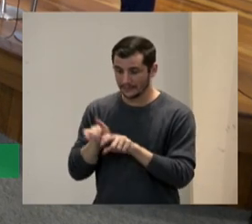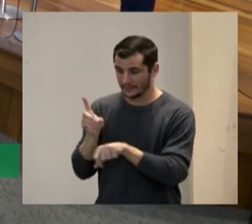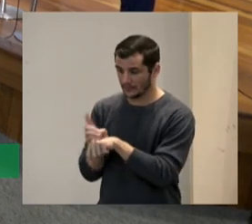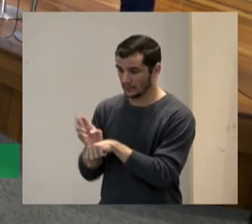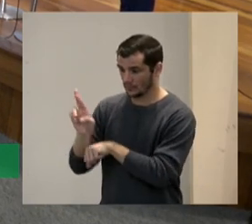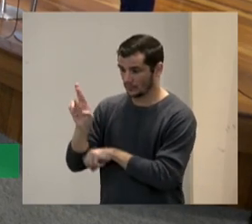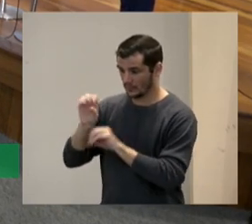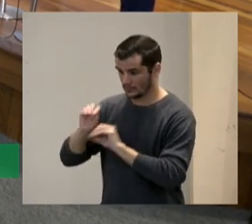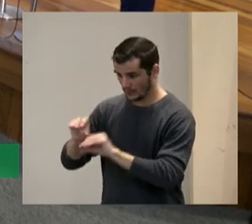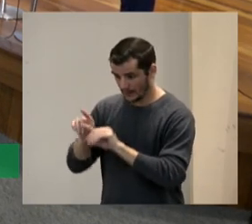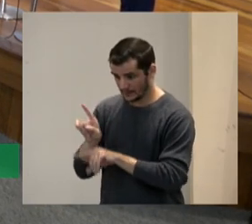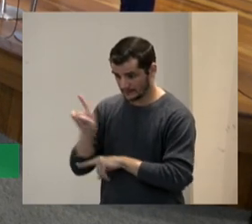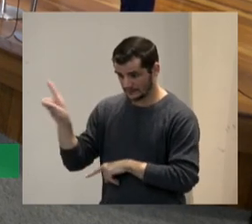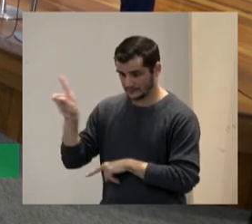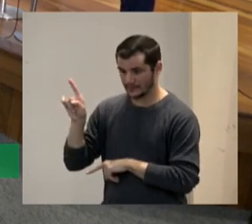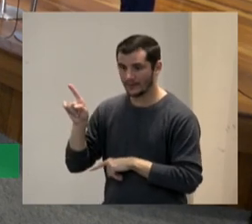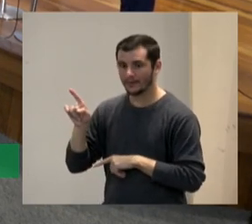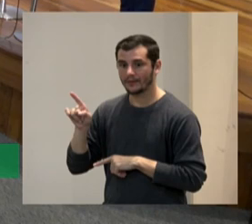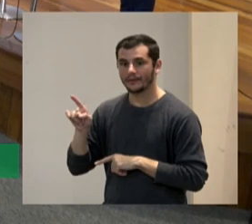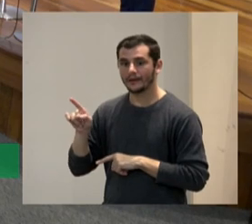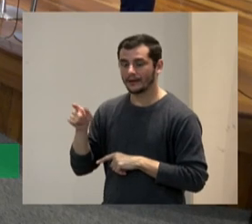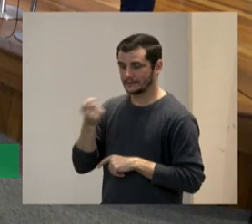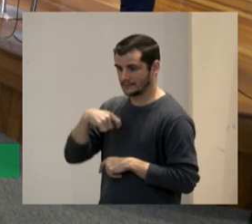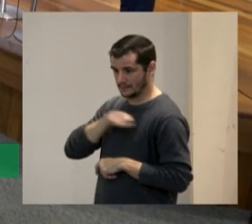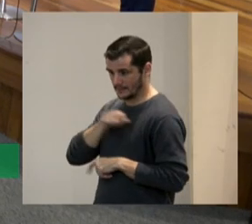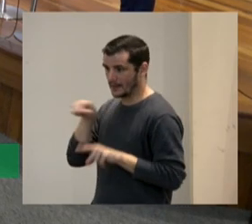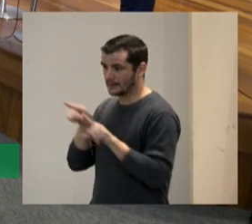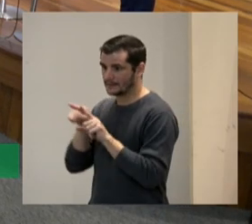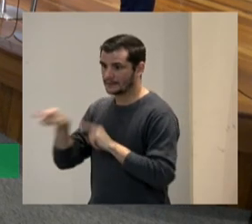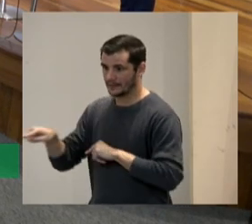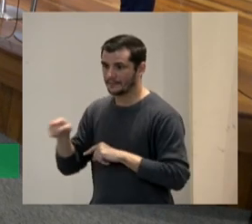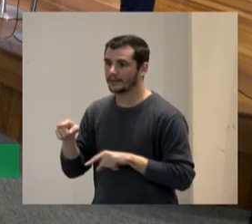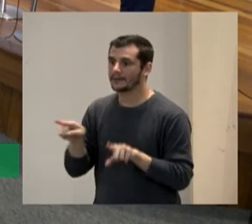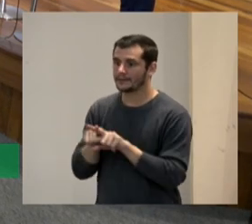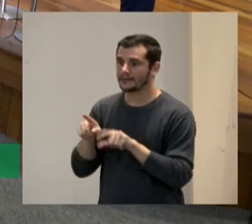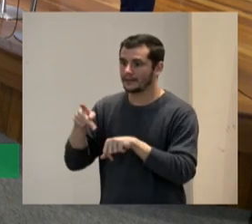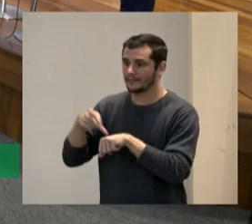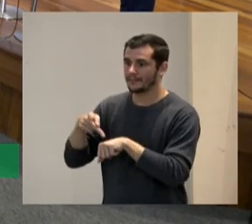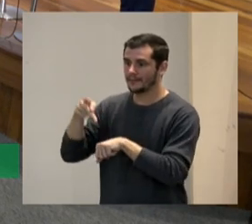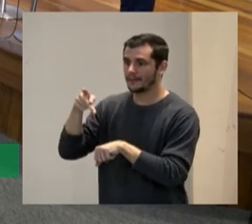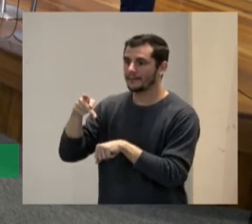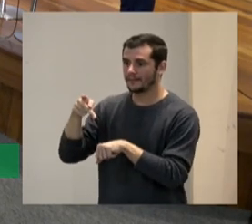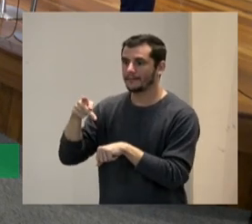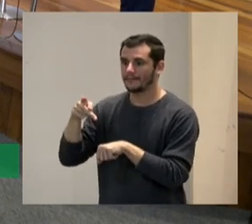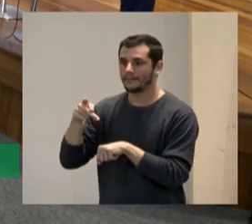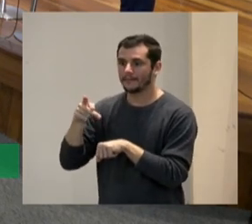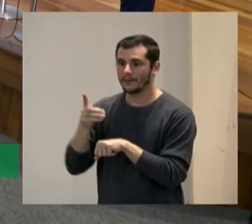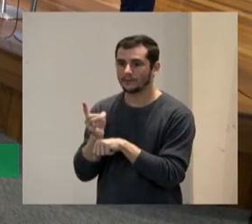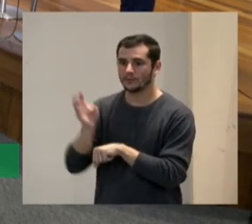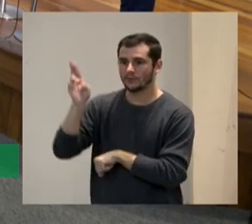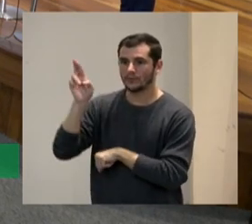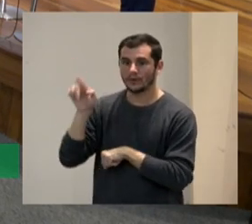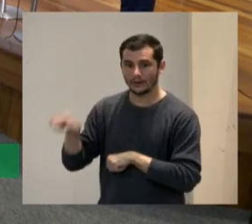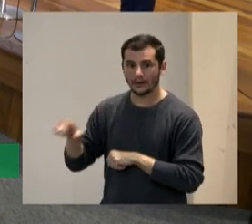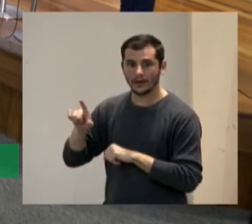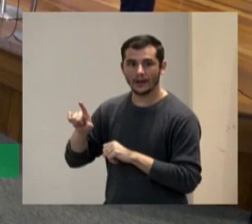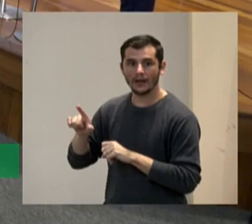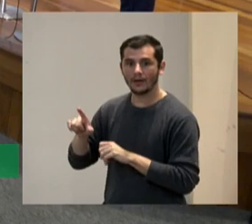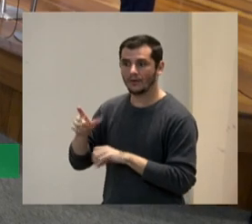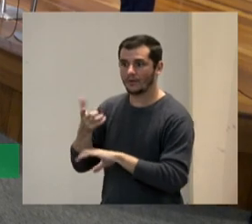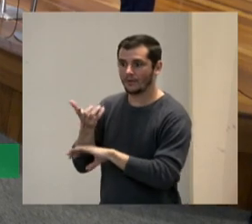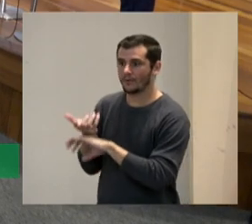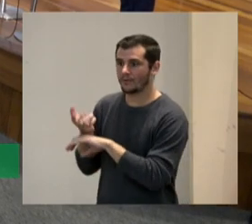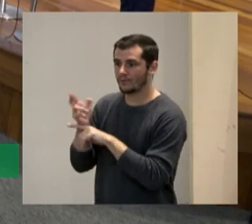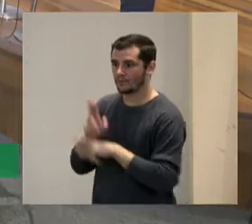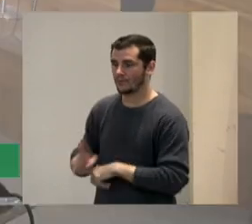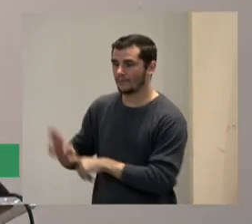pela Universidade de Alcalá Espanha e pós-doutor em educação pela Universidade Estadual Paulista Júlio